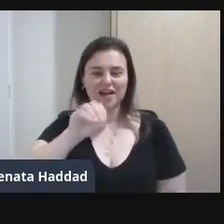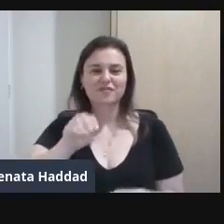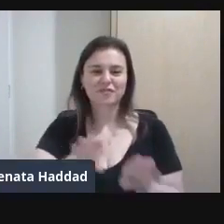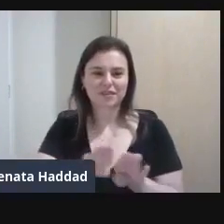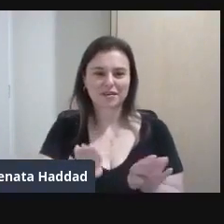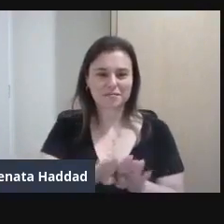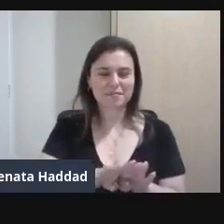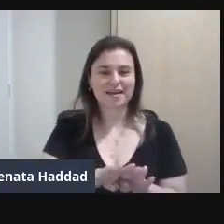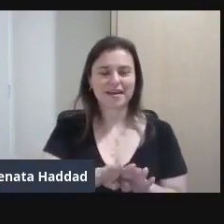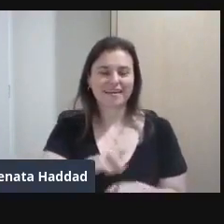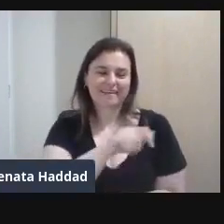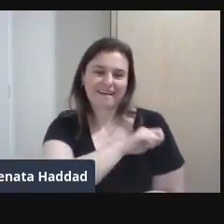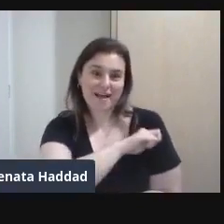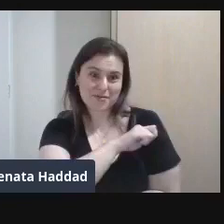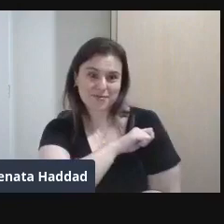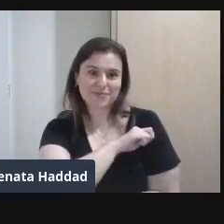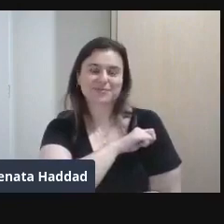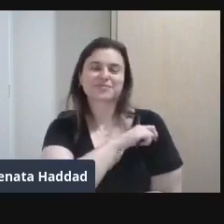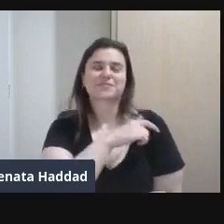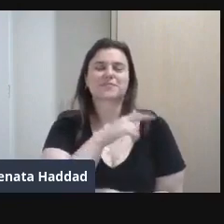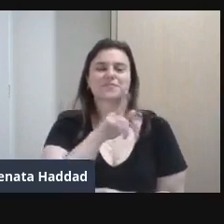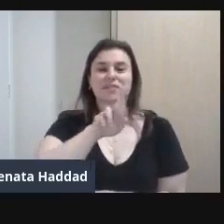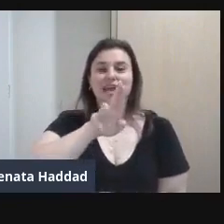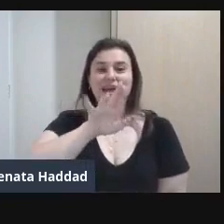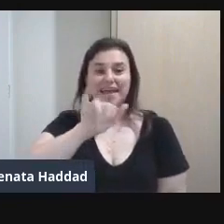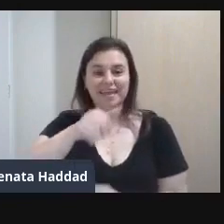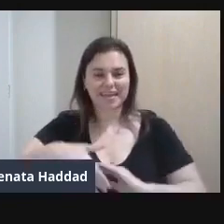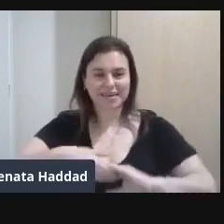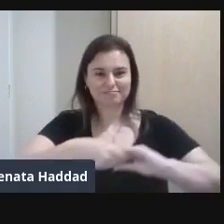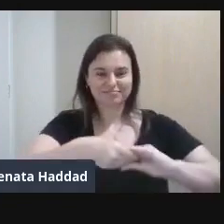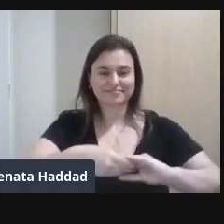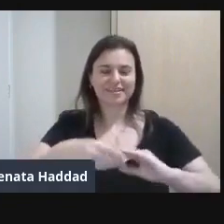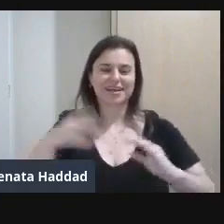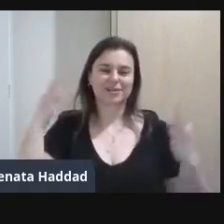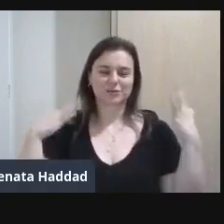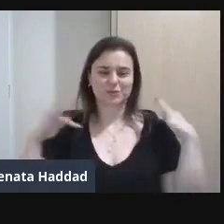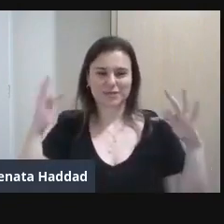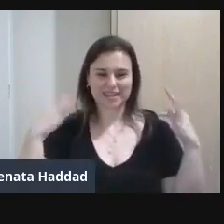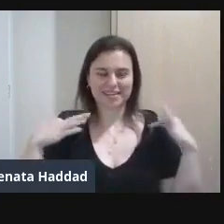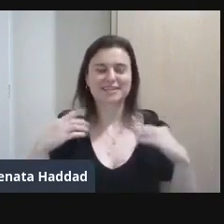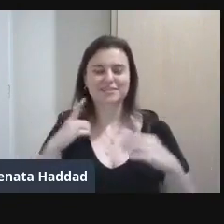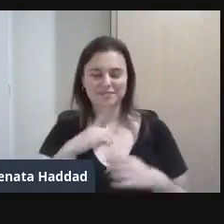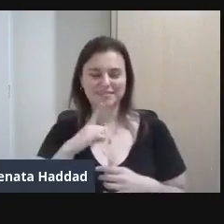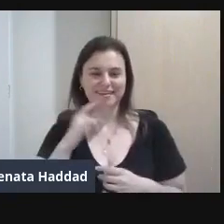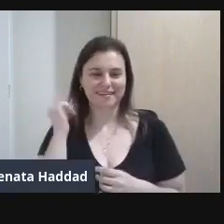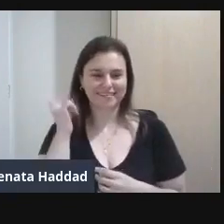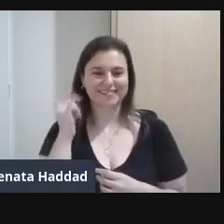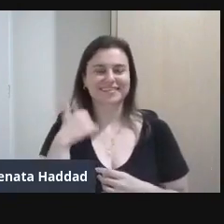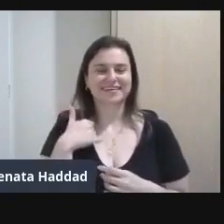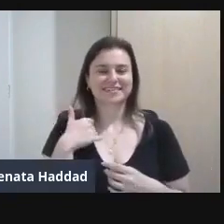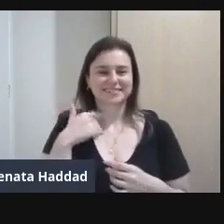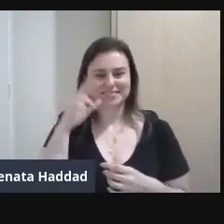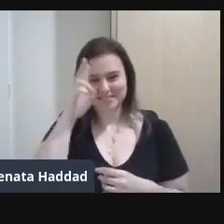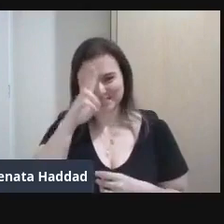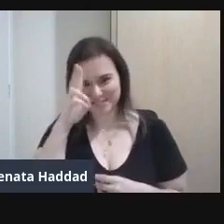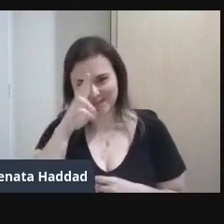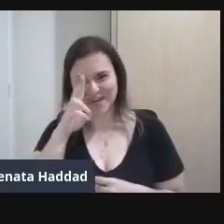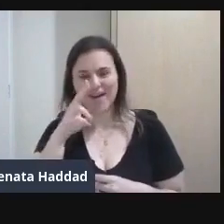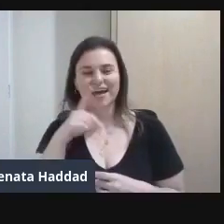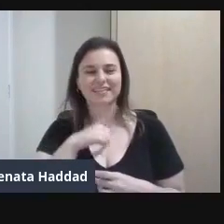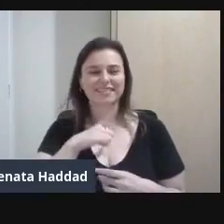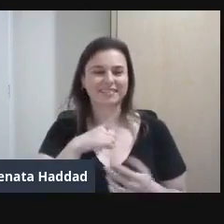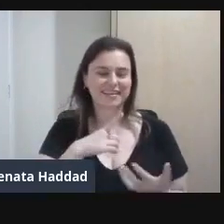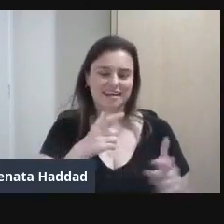de Turismo Seneca Climação Tá com um canal Incrível Contando várias histórias Estou acompanhando Lá de Aquele lugar Mágico